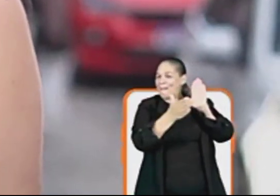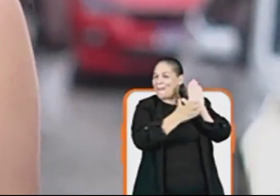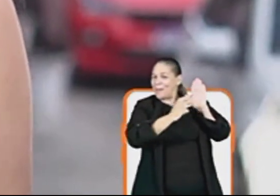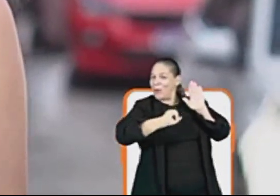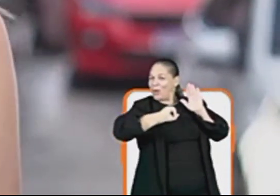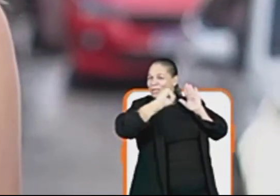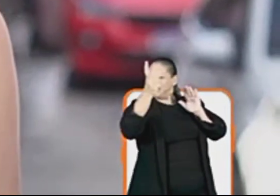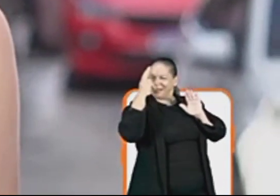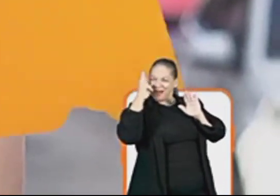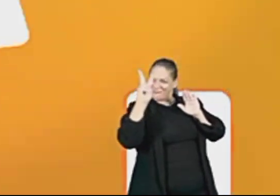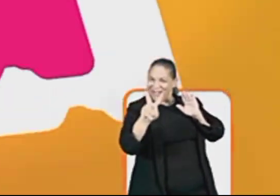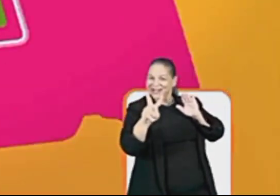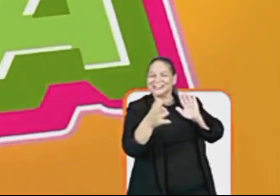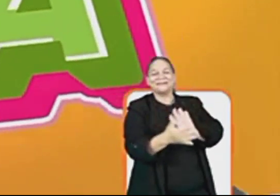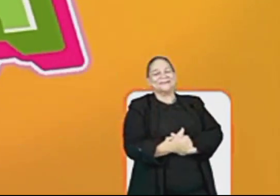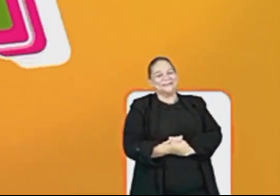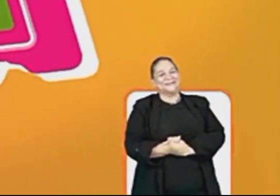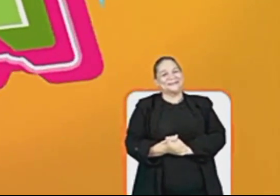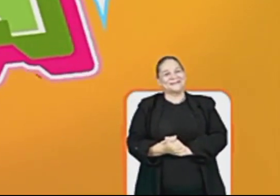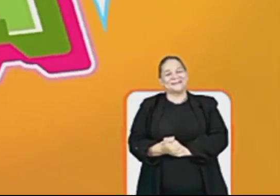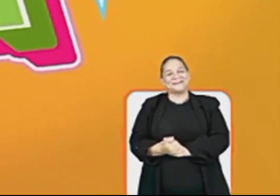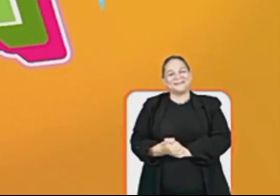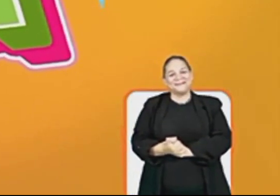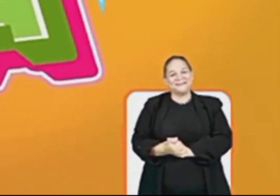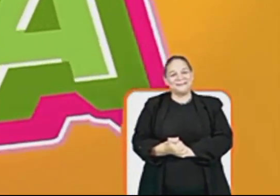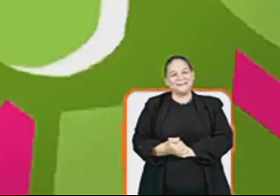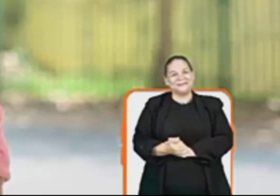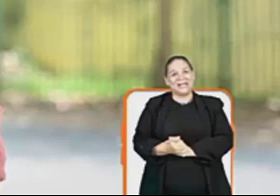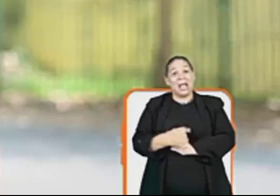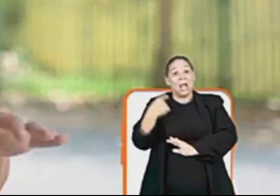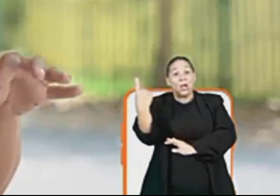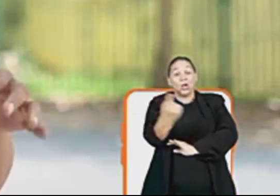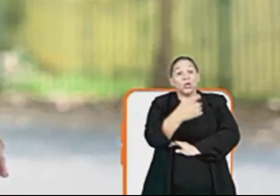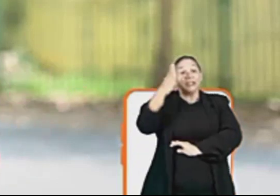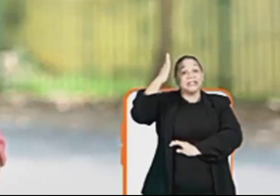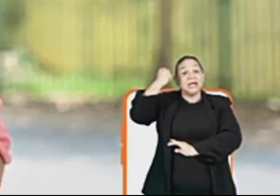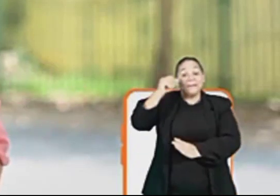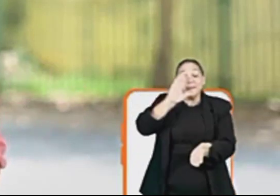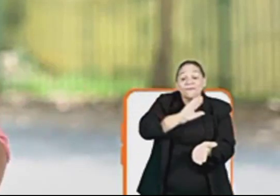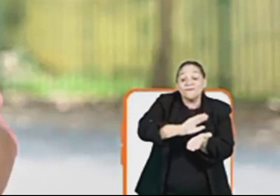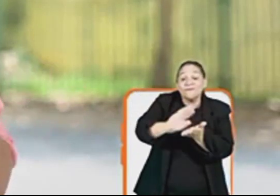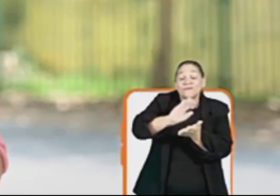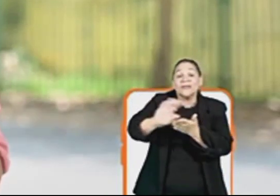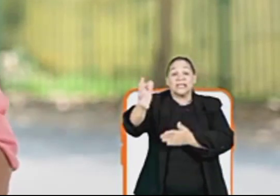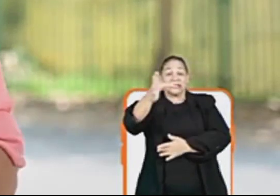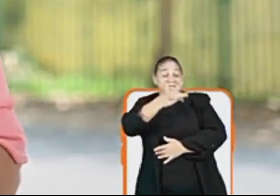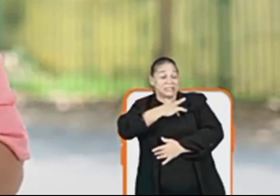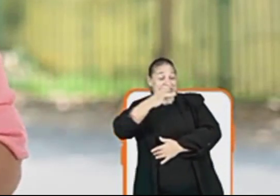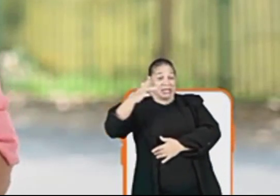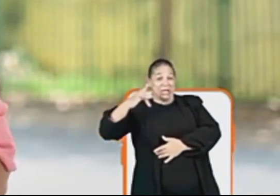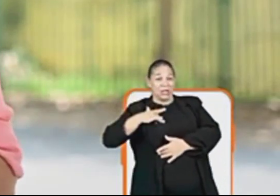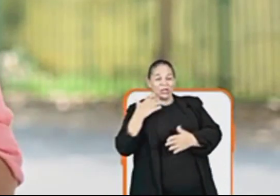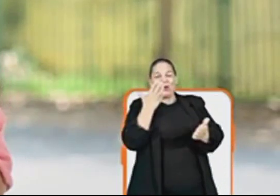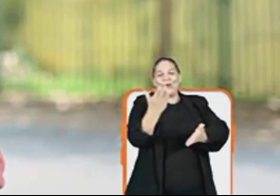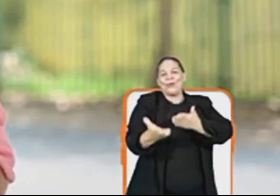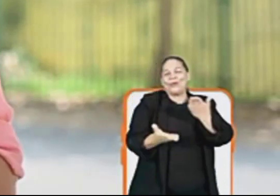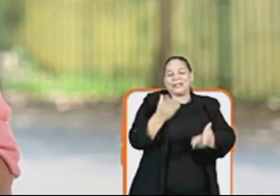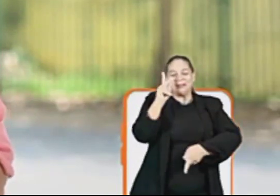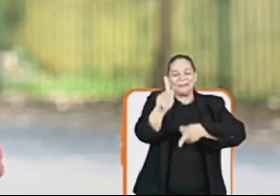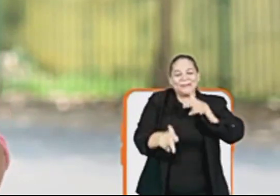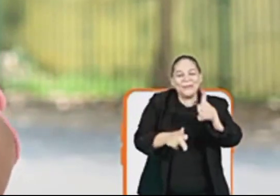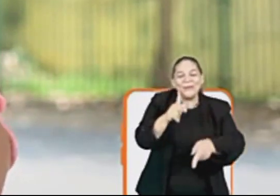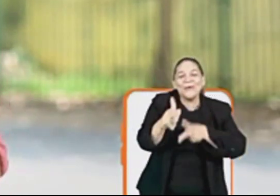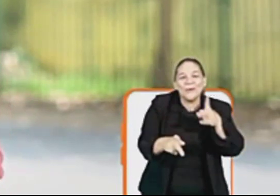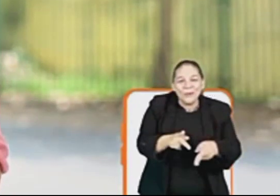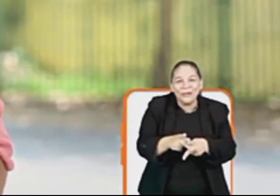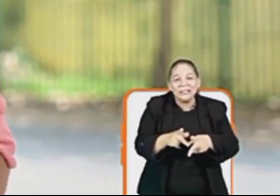Olinda Vê só Agora é ela A gente sabe que investir em saúde é cuidar de verdade da nossa gente